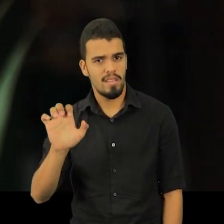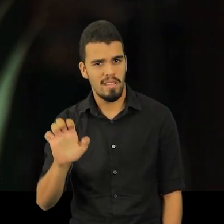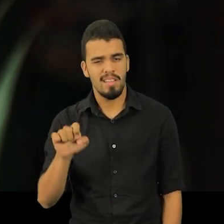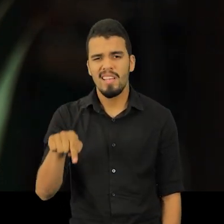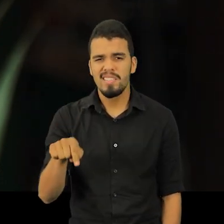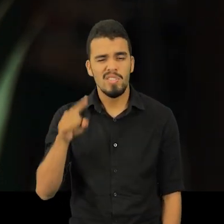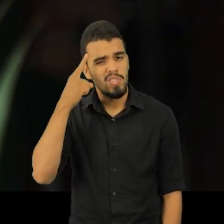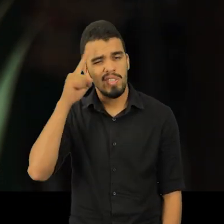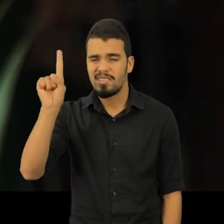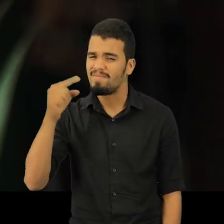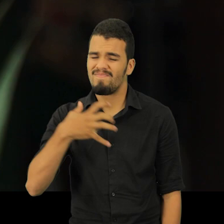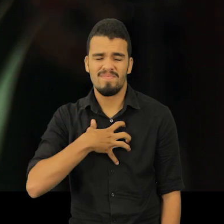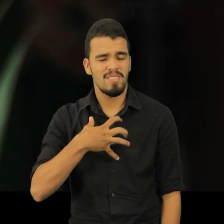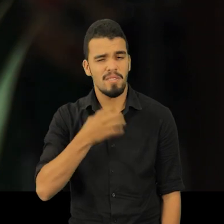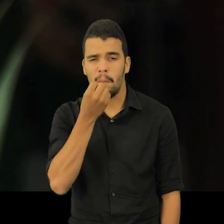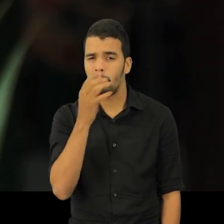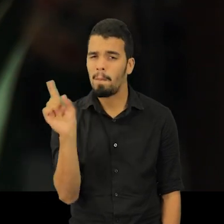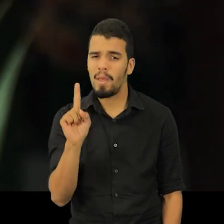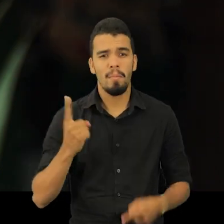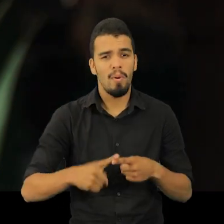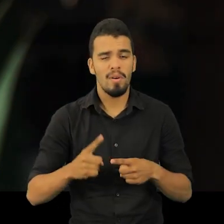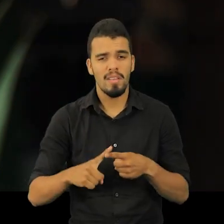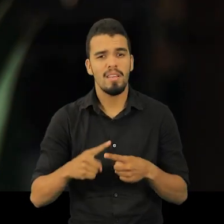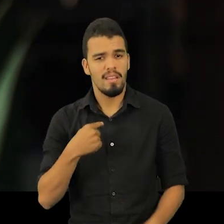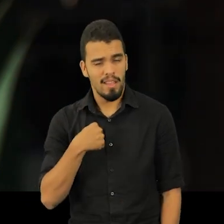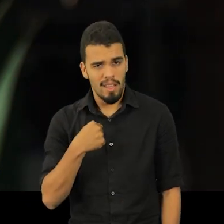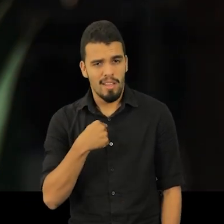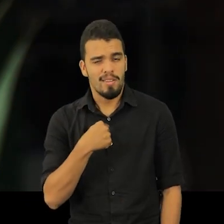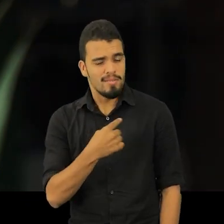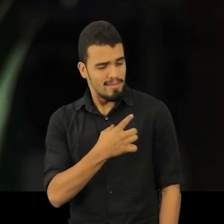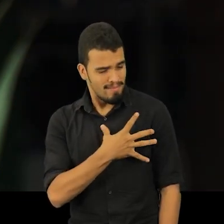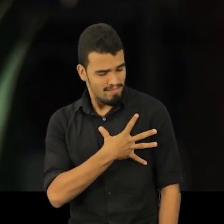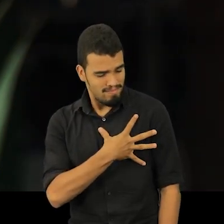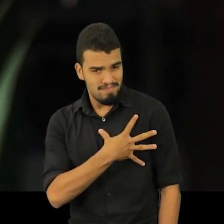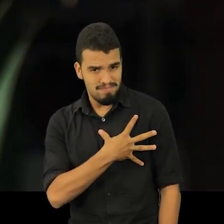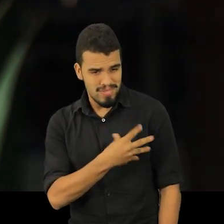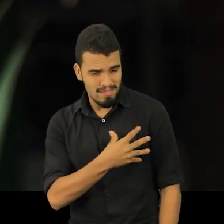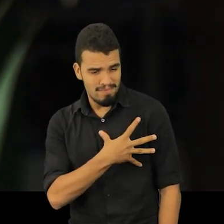E ainda estava muito dolorido, né? E eu lembro que eu fiquei descalça.